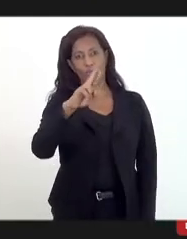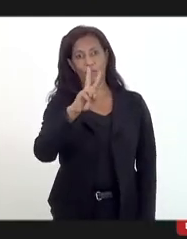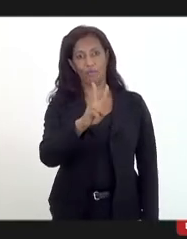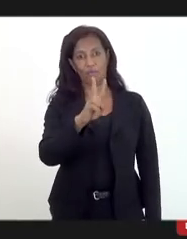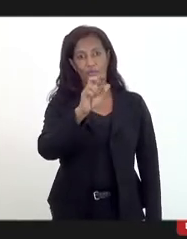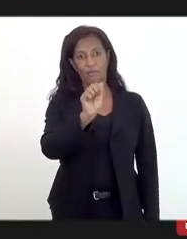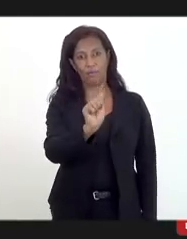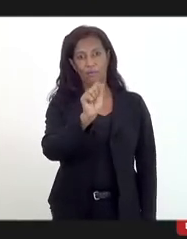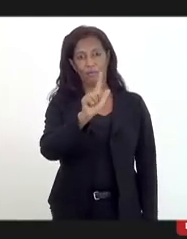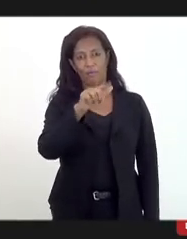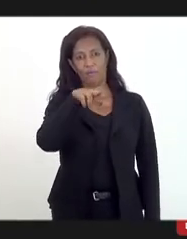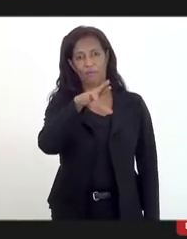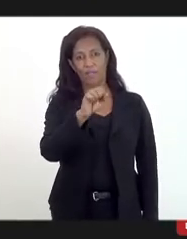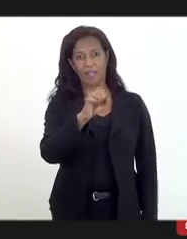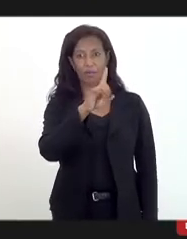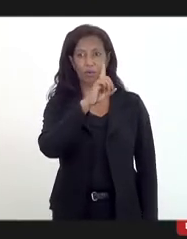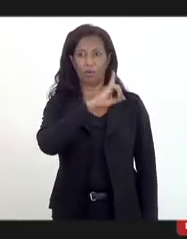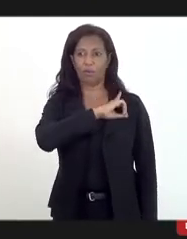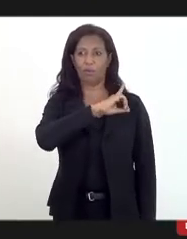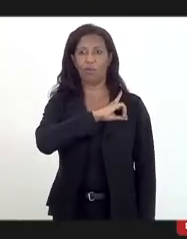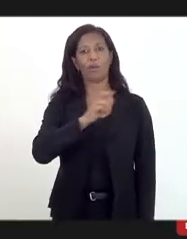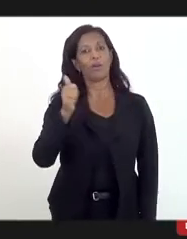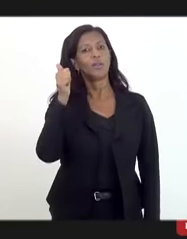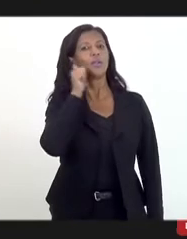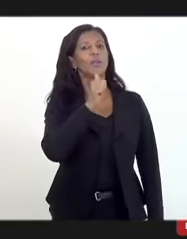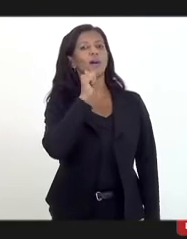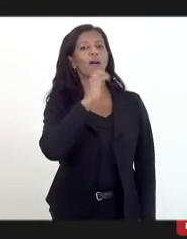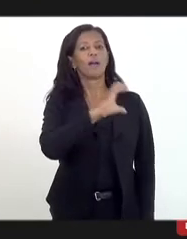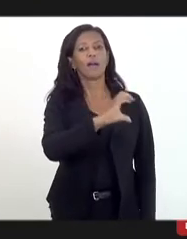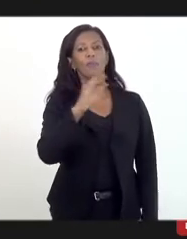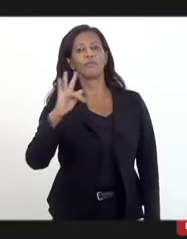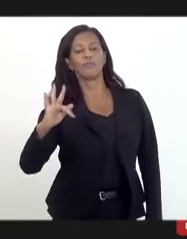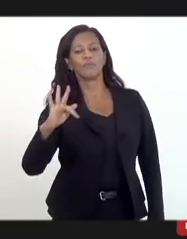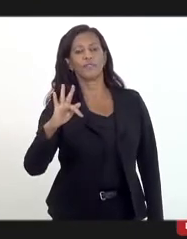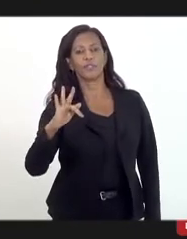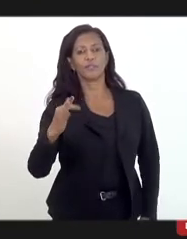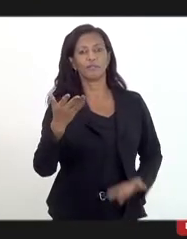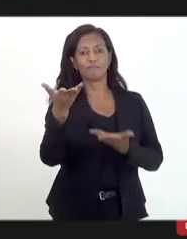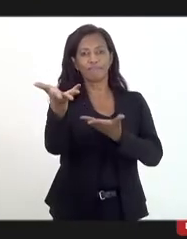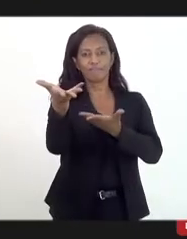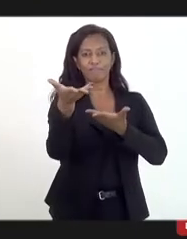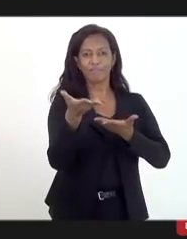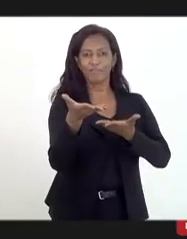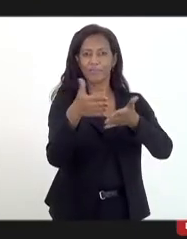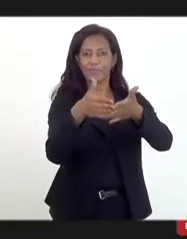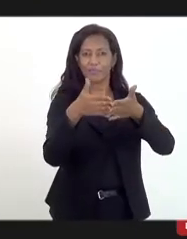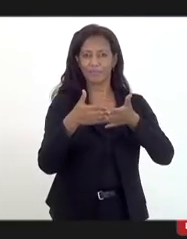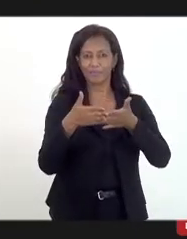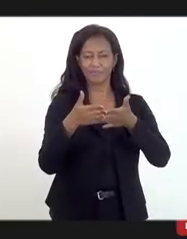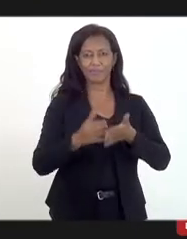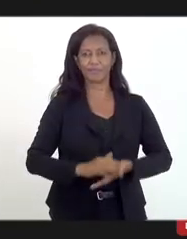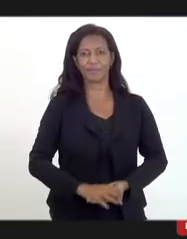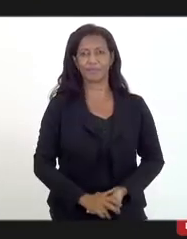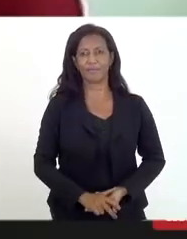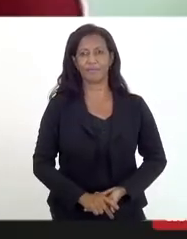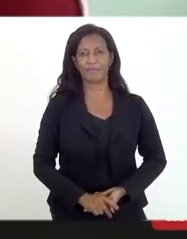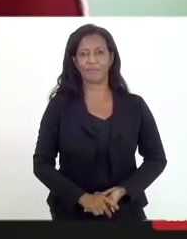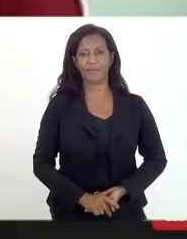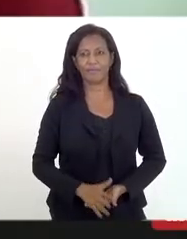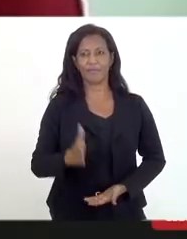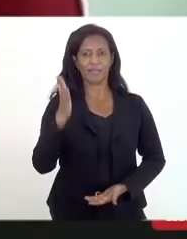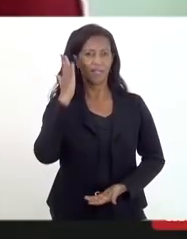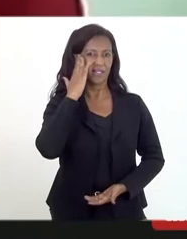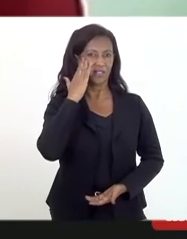delegada titular da Delegacia de Mulheres de Cabo Frio. doutora Valesca, por favor. Eu sei que ela está